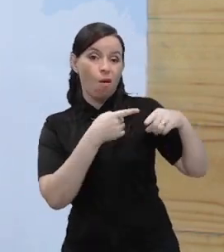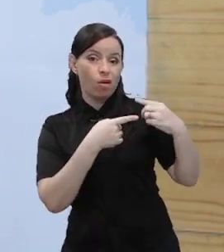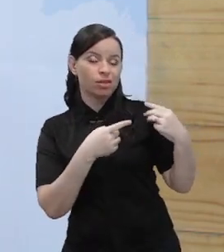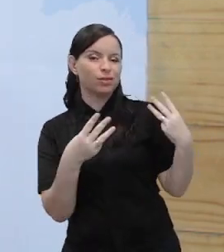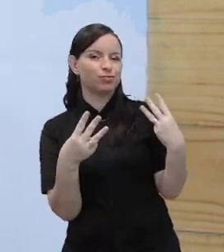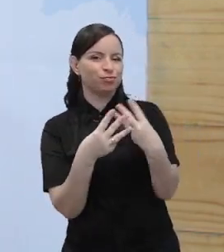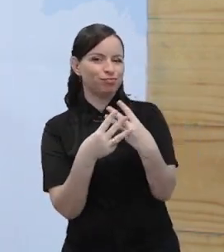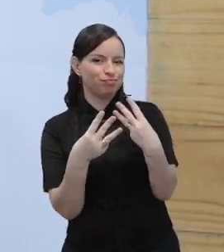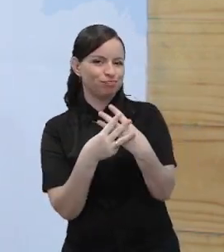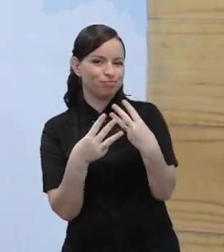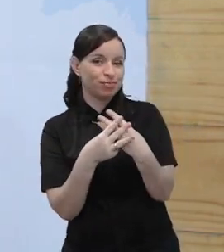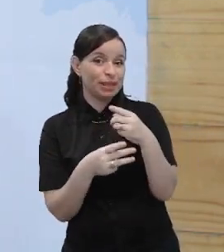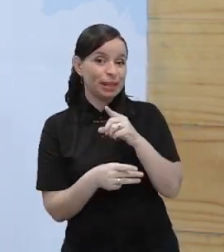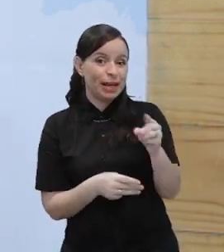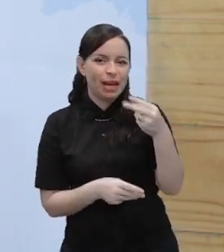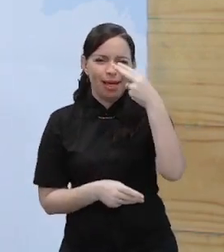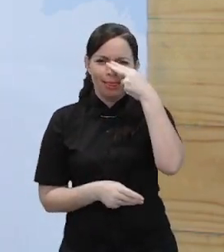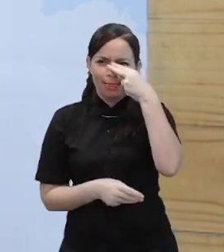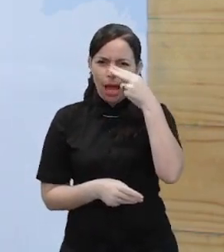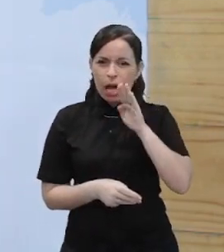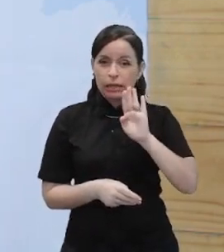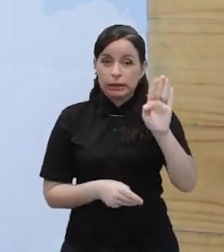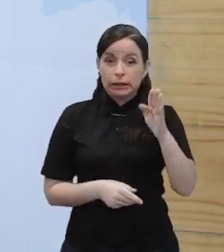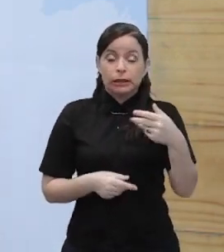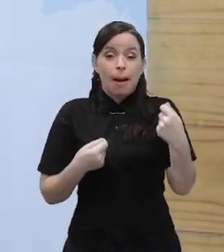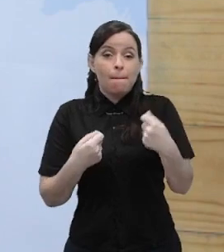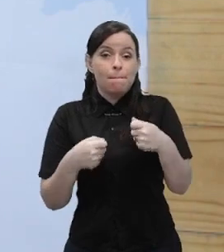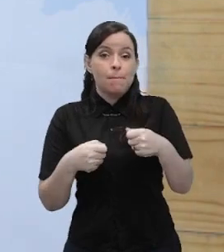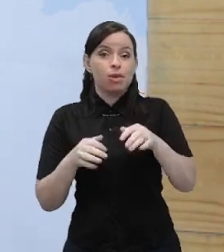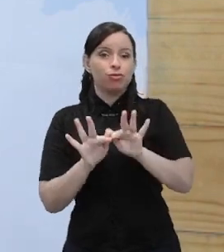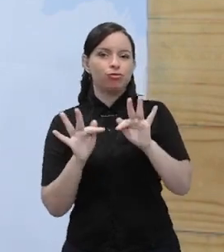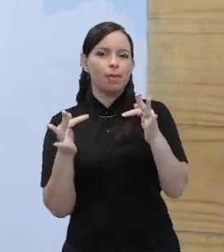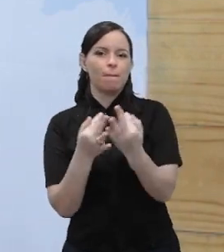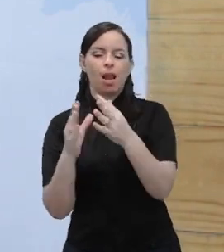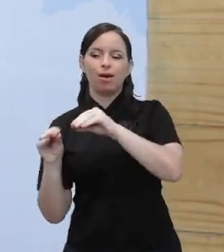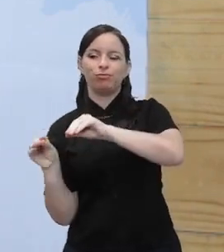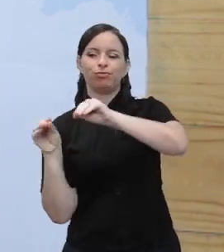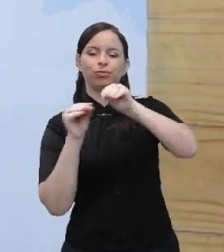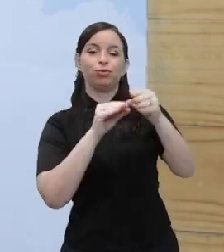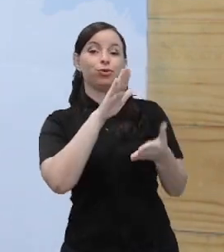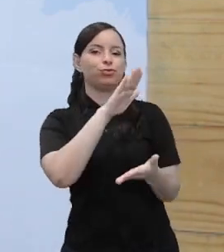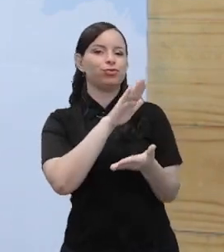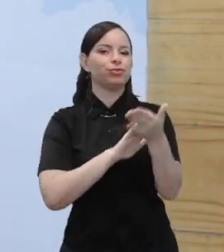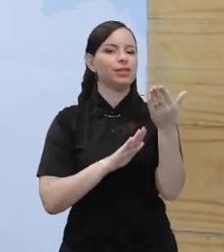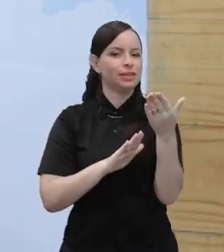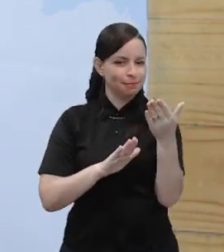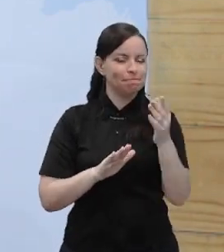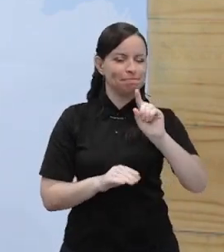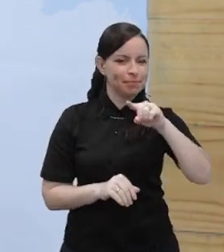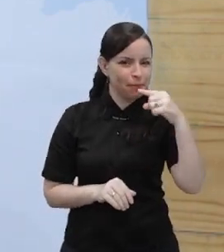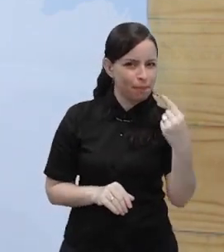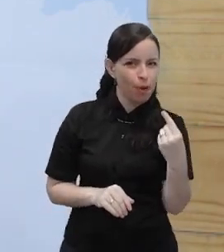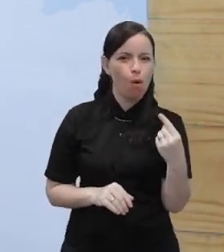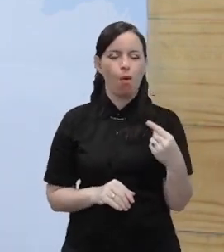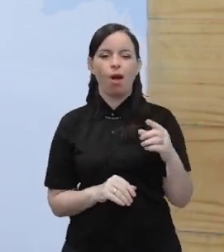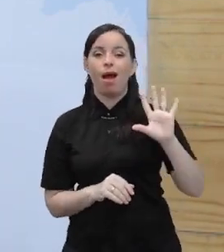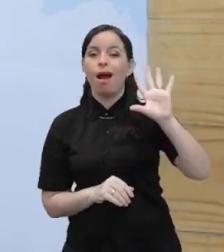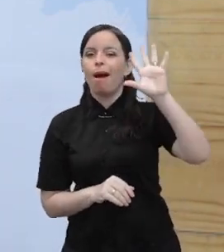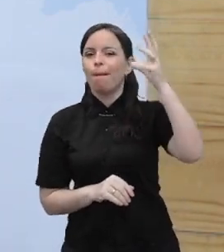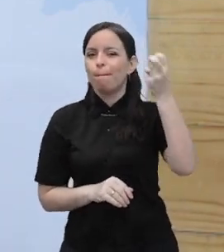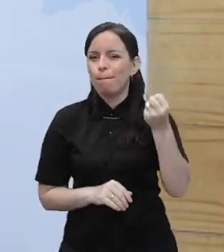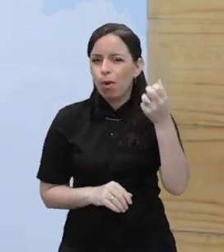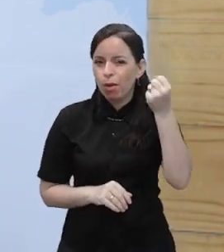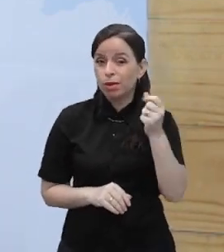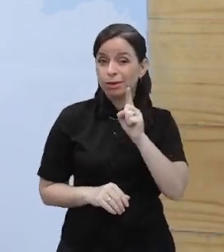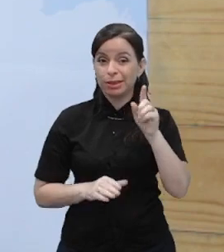tiveram que fugir por conta da perseguição nazista. E aí, quando ele se aposentou, foi que ele enfocou nesses estudos que